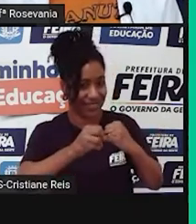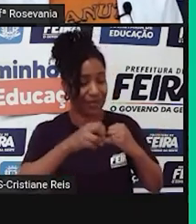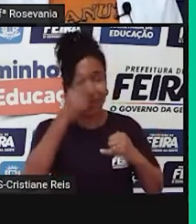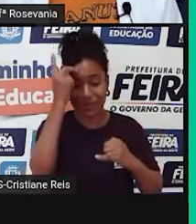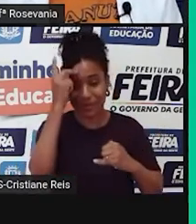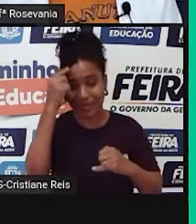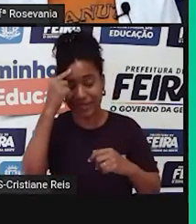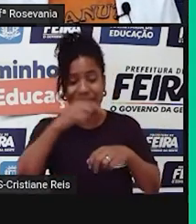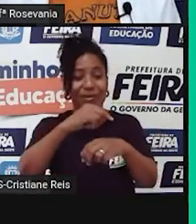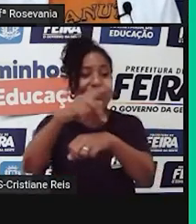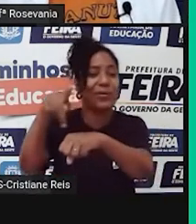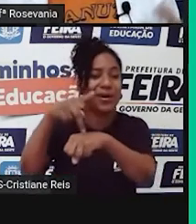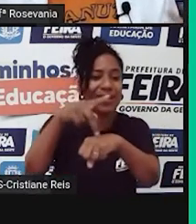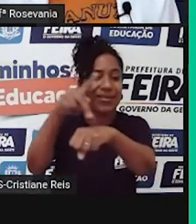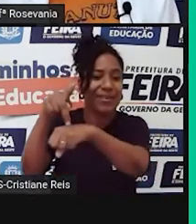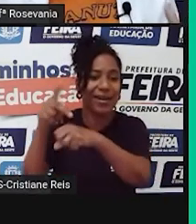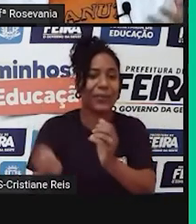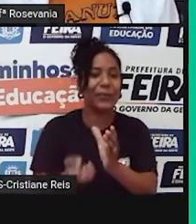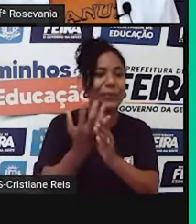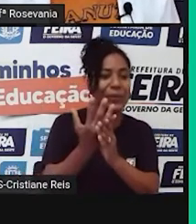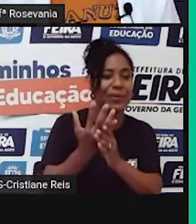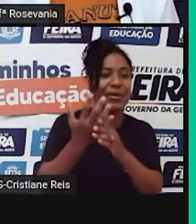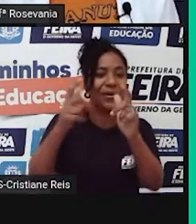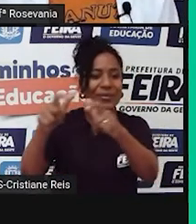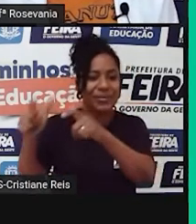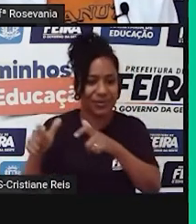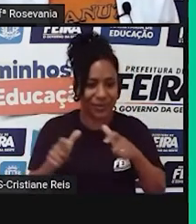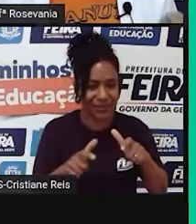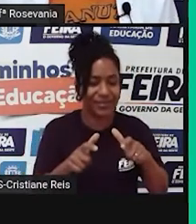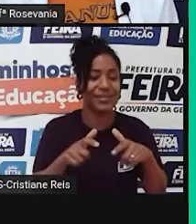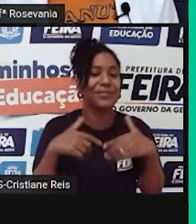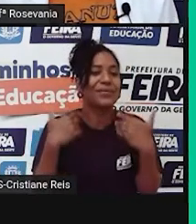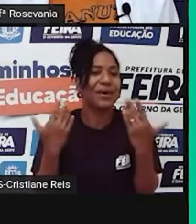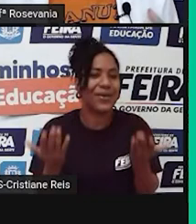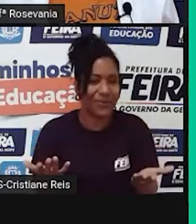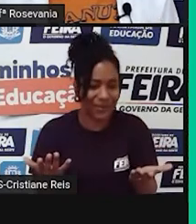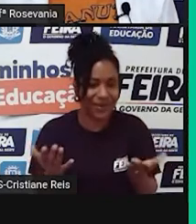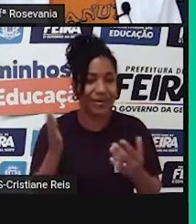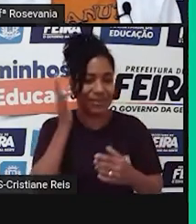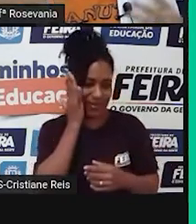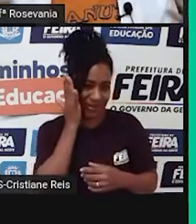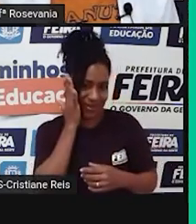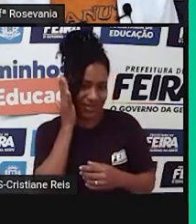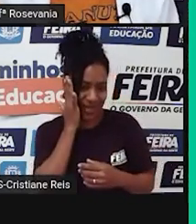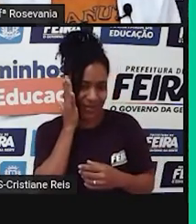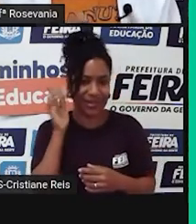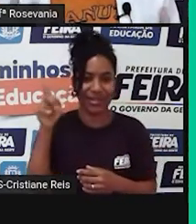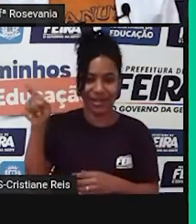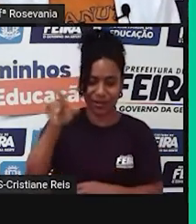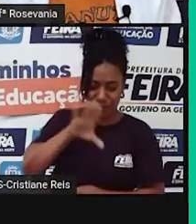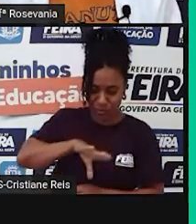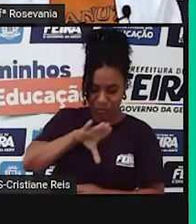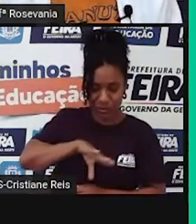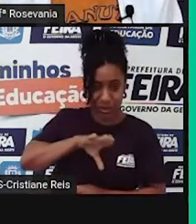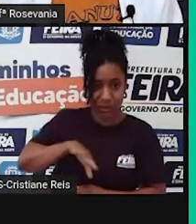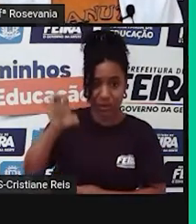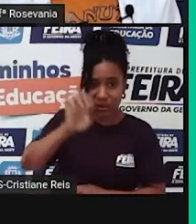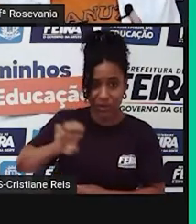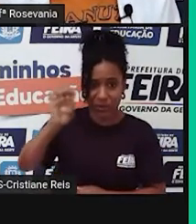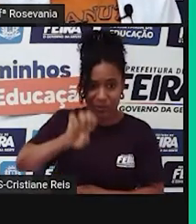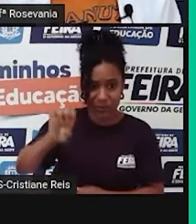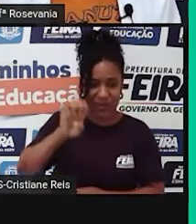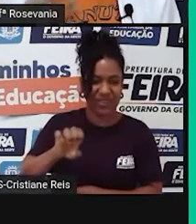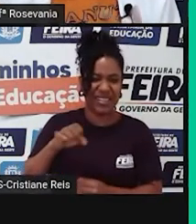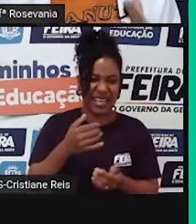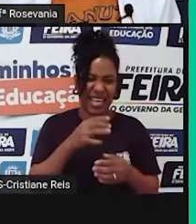gente sabe que era praticamente as sobras dos nobres portugueses, que aí, né, juntava com feijão e fazia essa